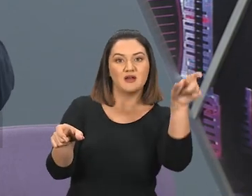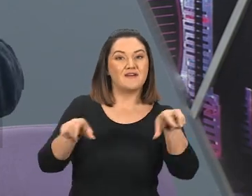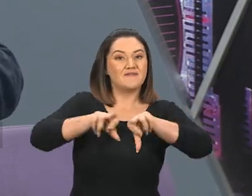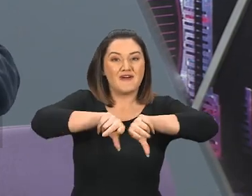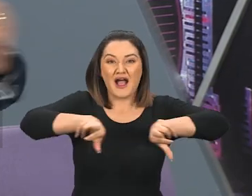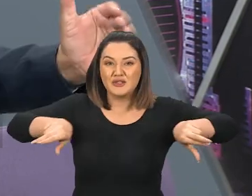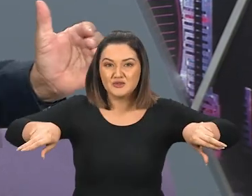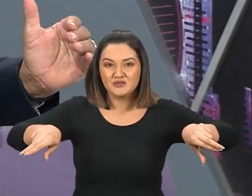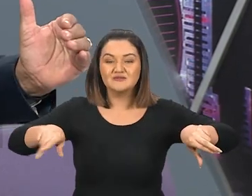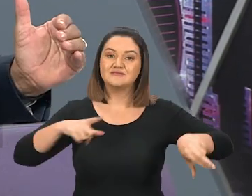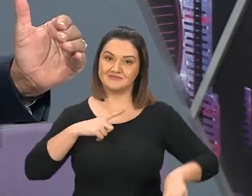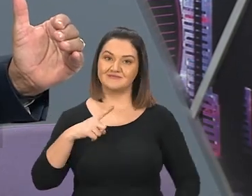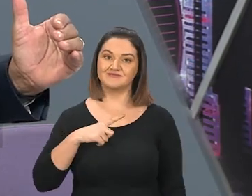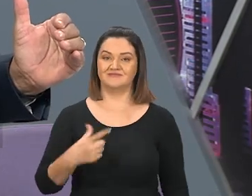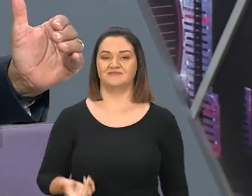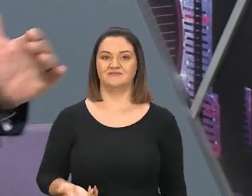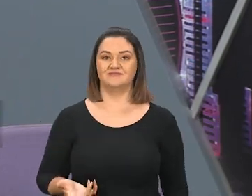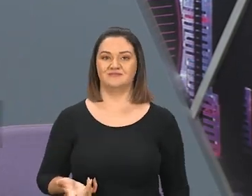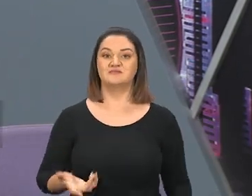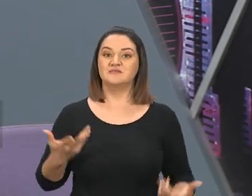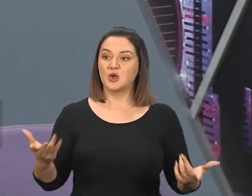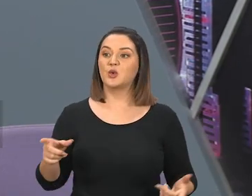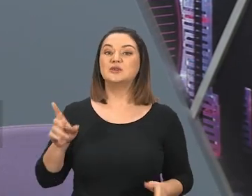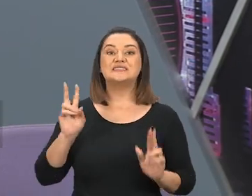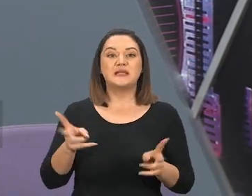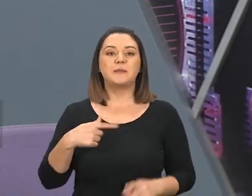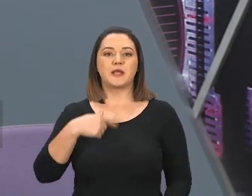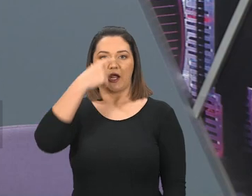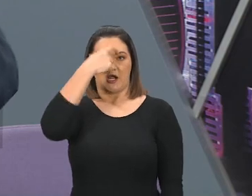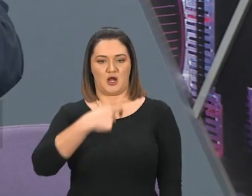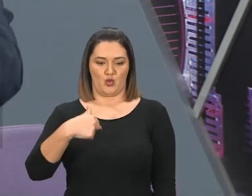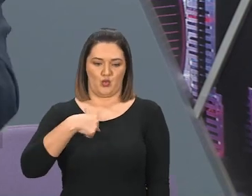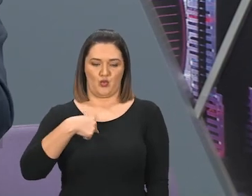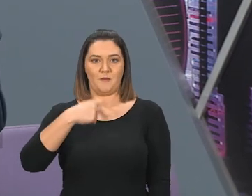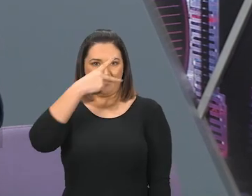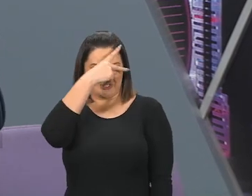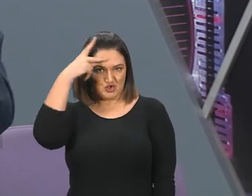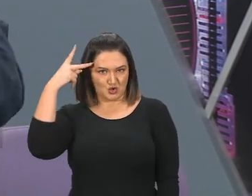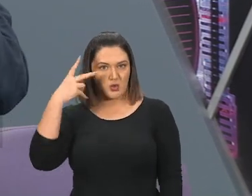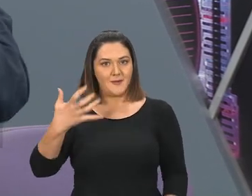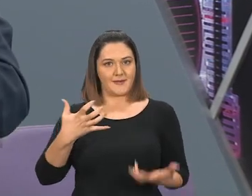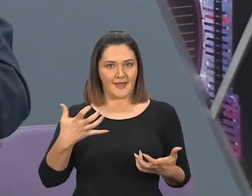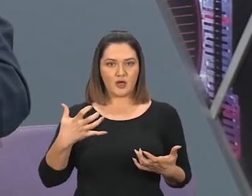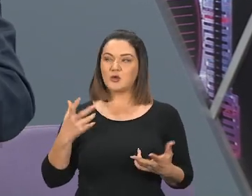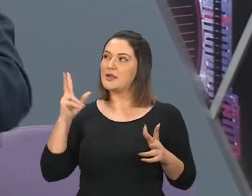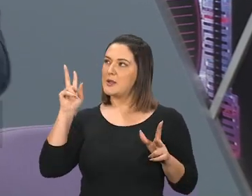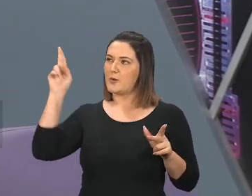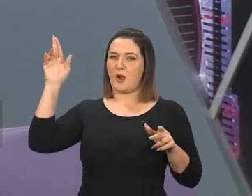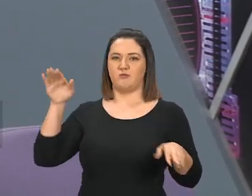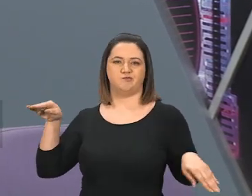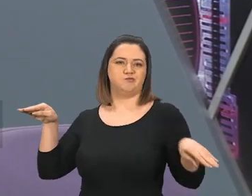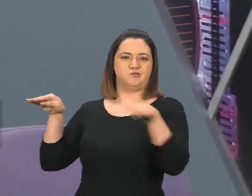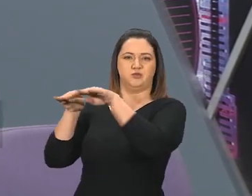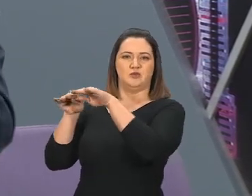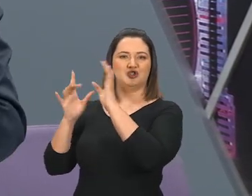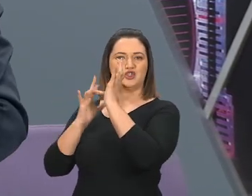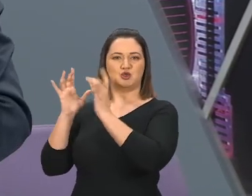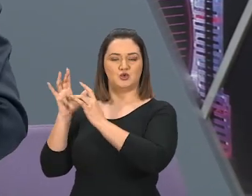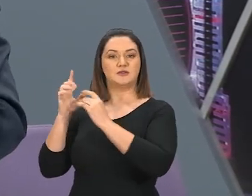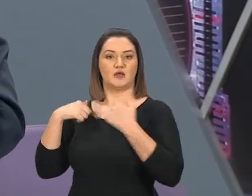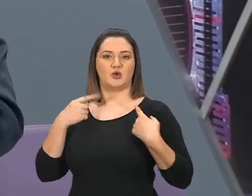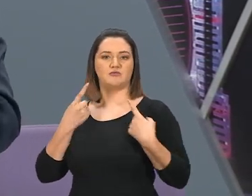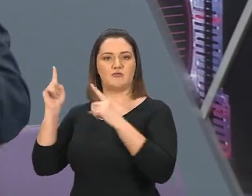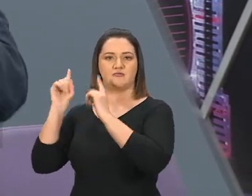tem um anticristo só, Tem vários. E todo aquele, todo homem, Todo ser humano que tenta tomar o lugar de Cristo, É um